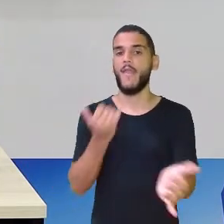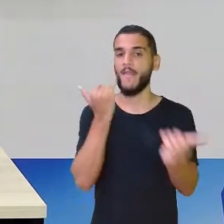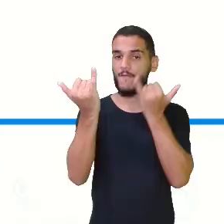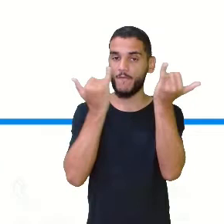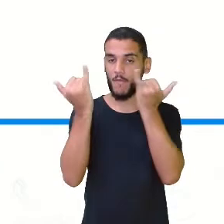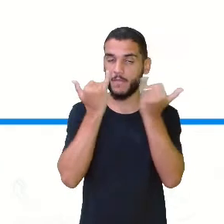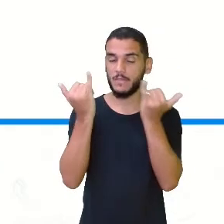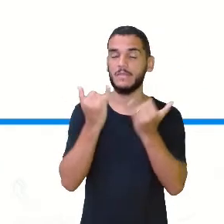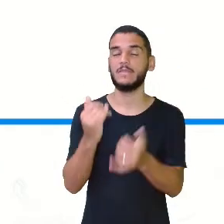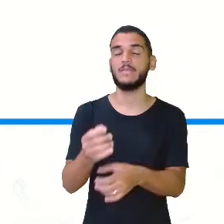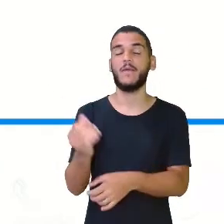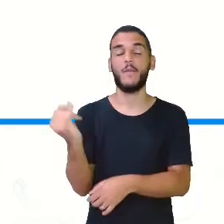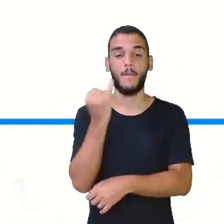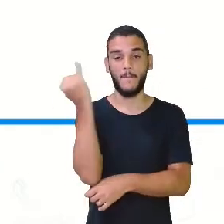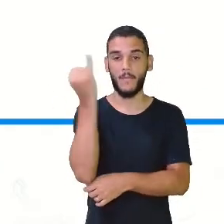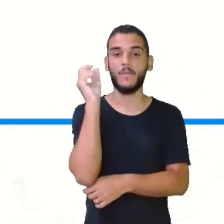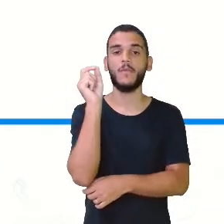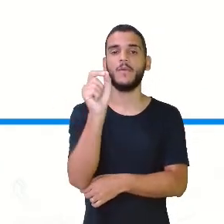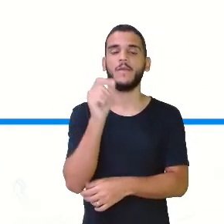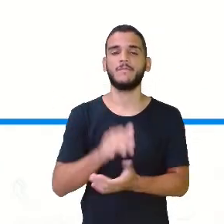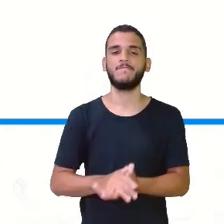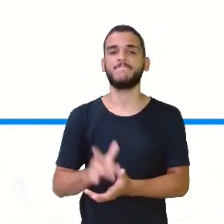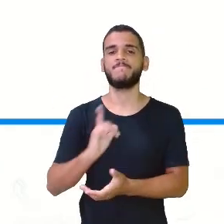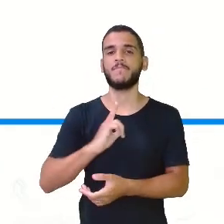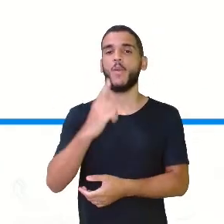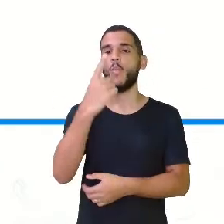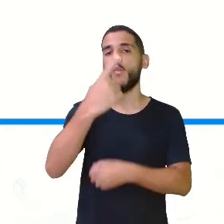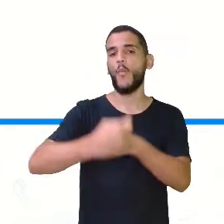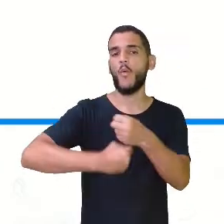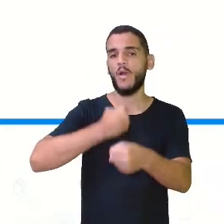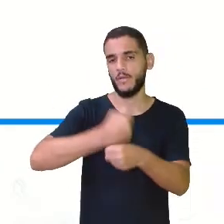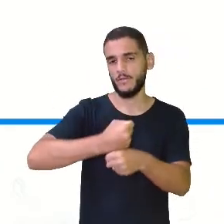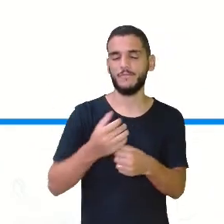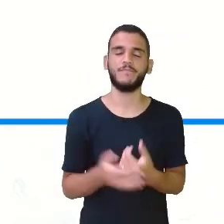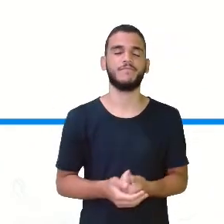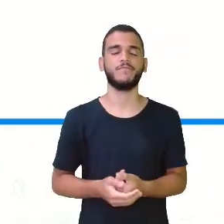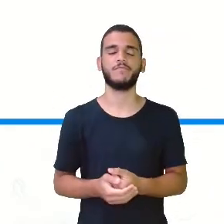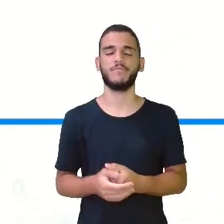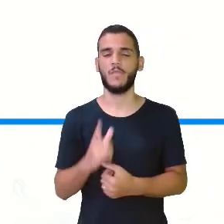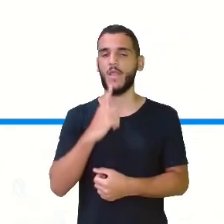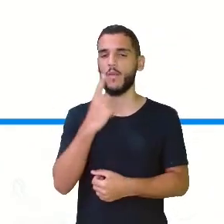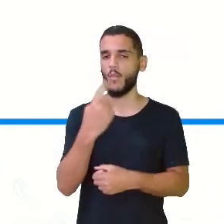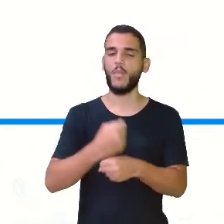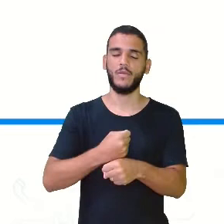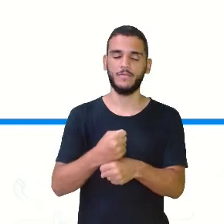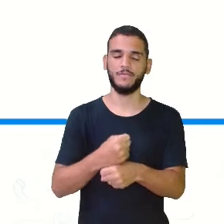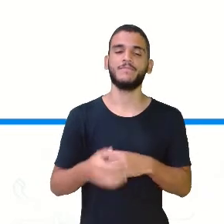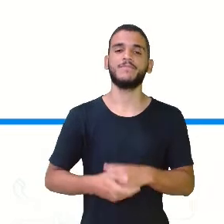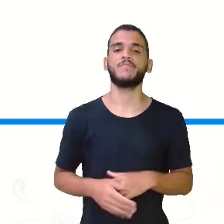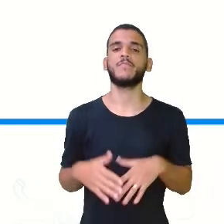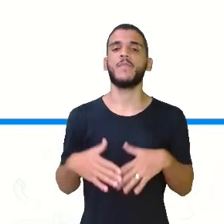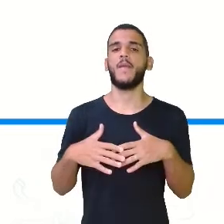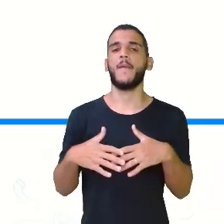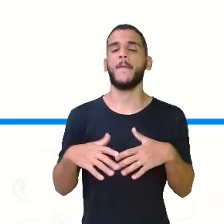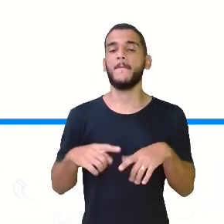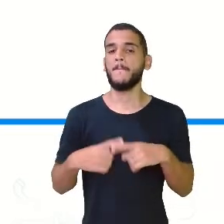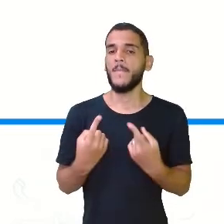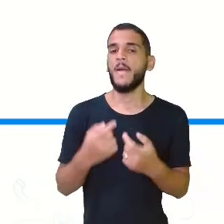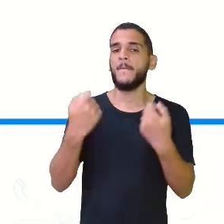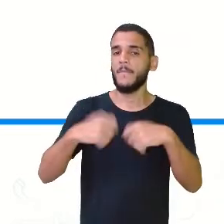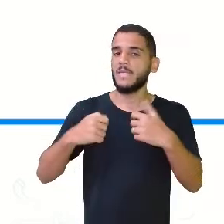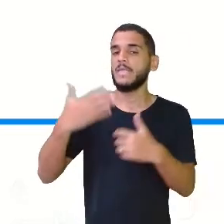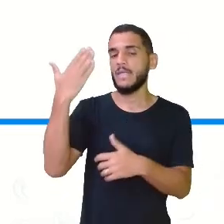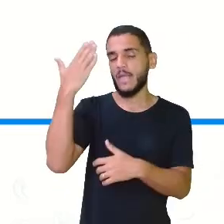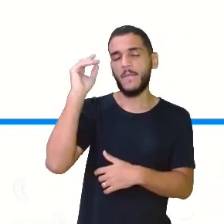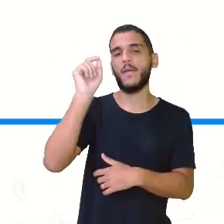informação, nós temos o quê? Um ano, né? O calendário, por exemplo, traz o ano. Mas o ano, a gente precisa saber